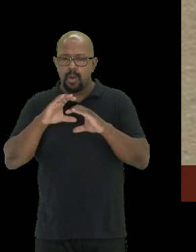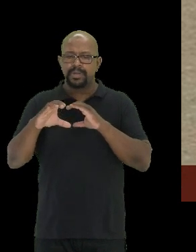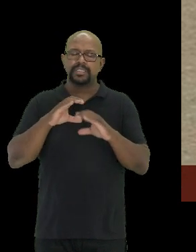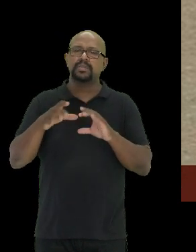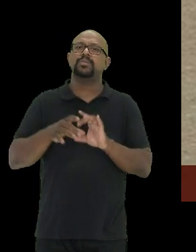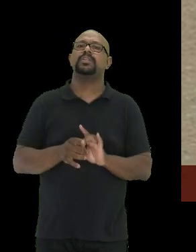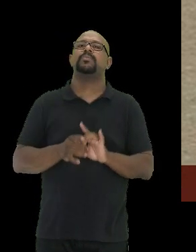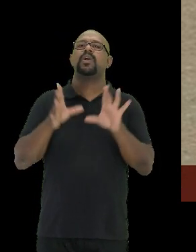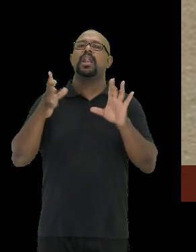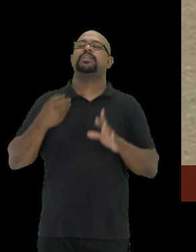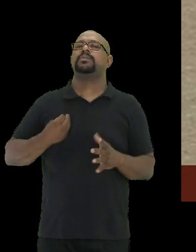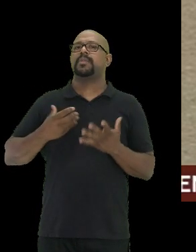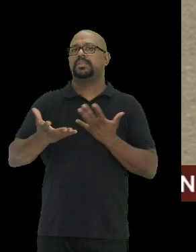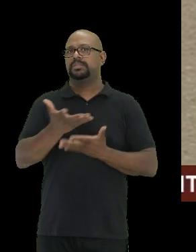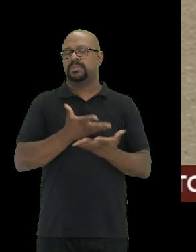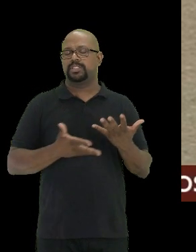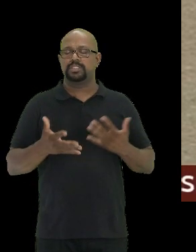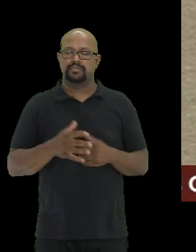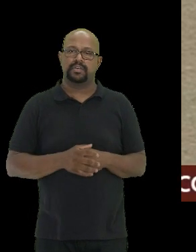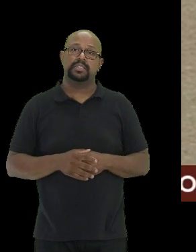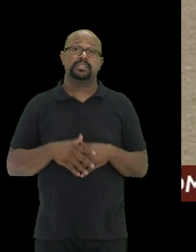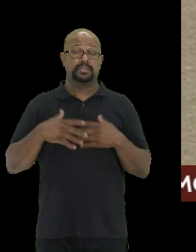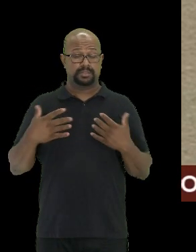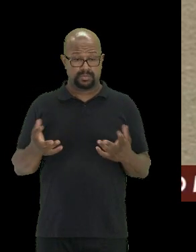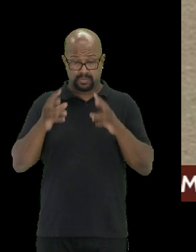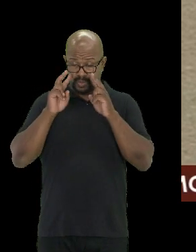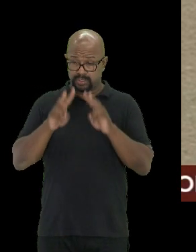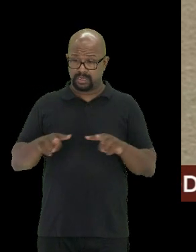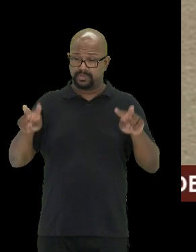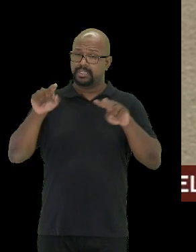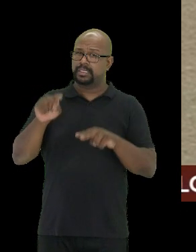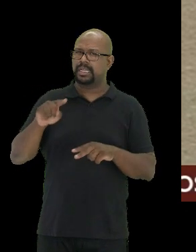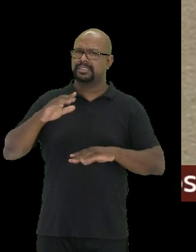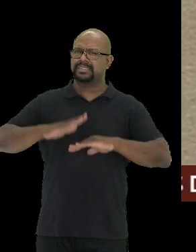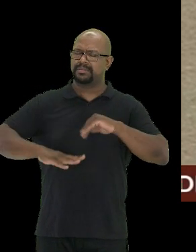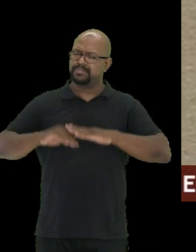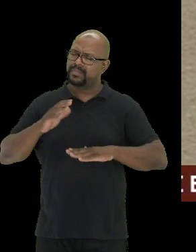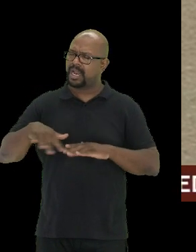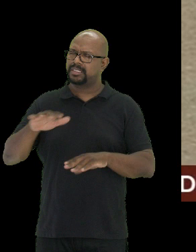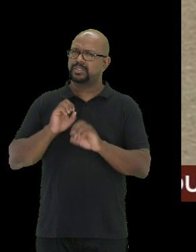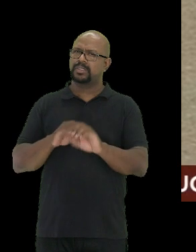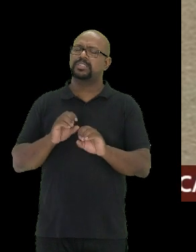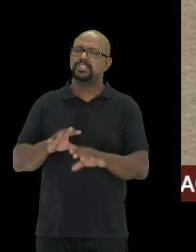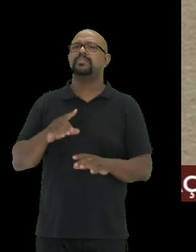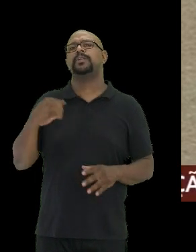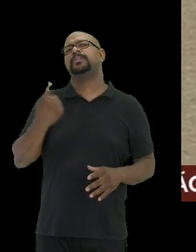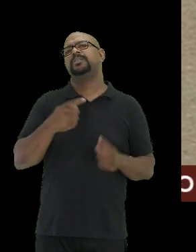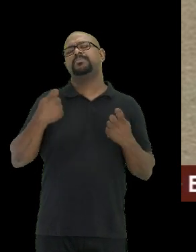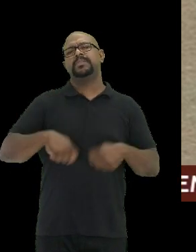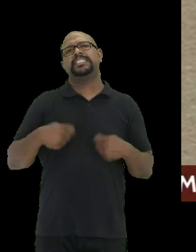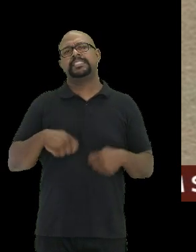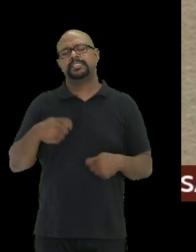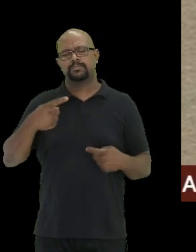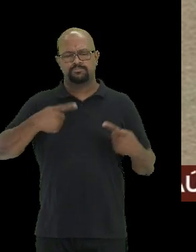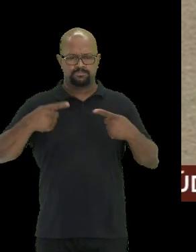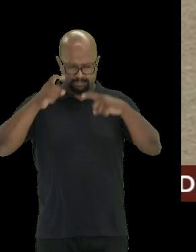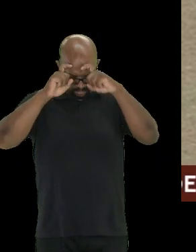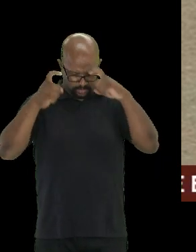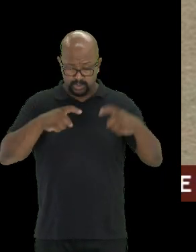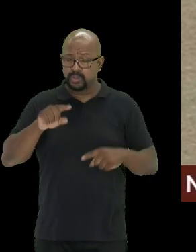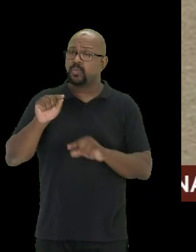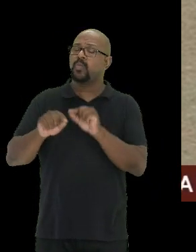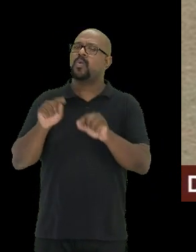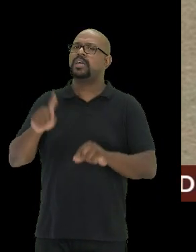democrática e participativa. Então, do ponto de vista dessa prática educativa, a gente precisa discutir em quais